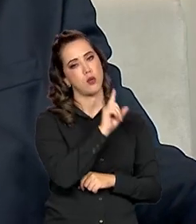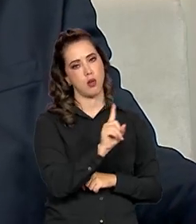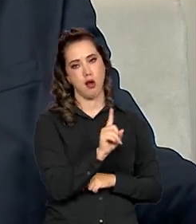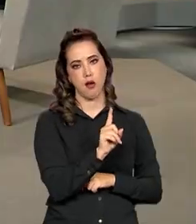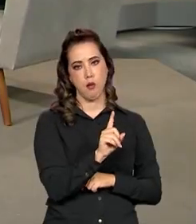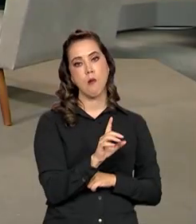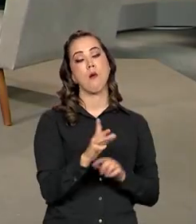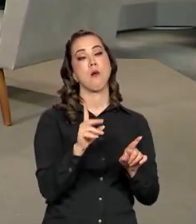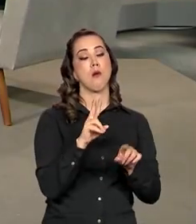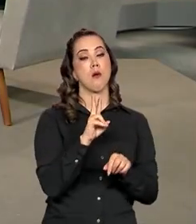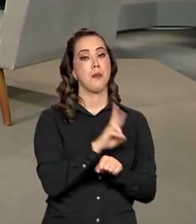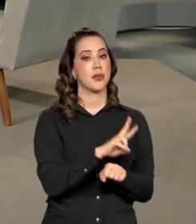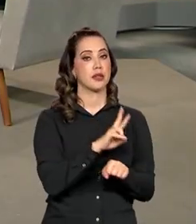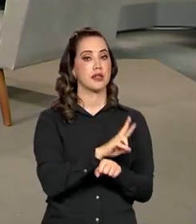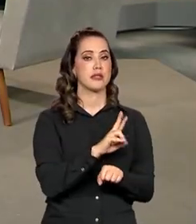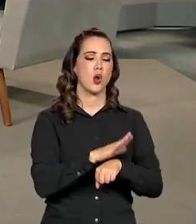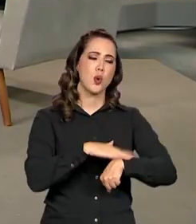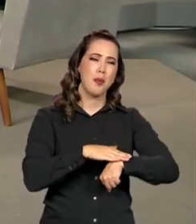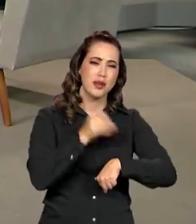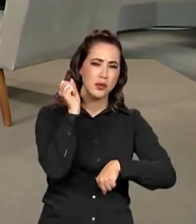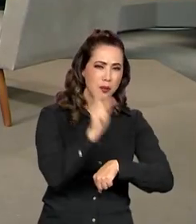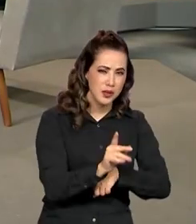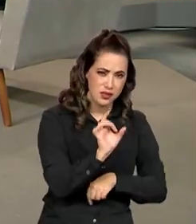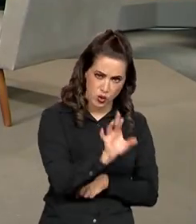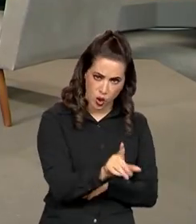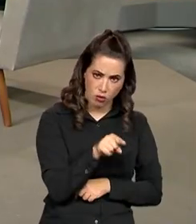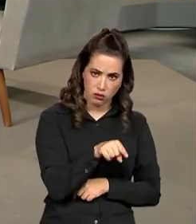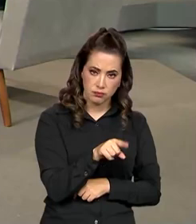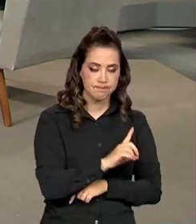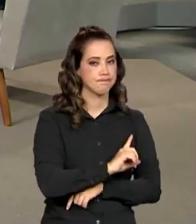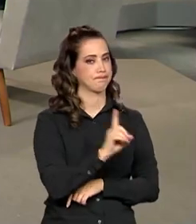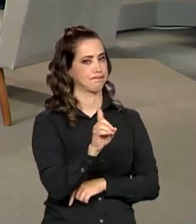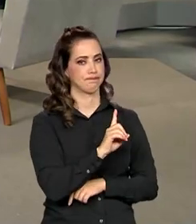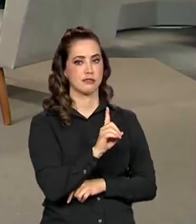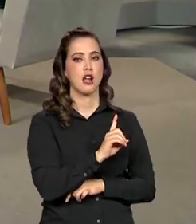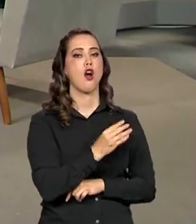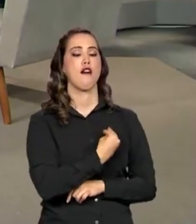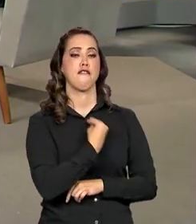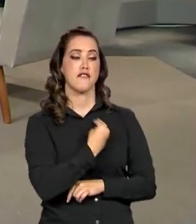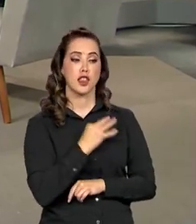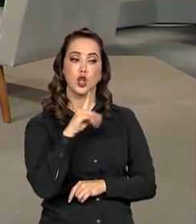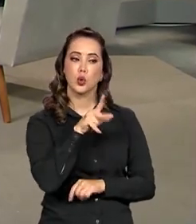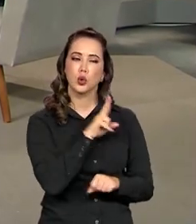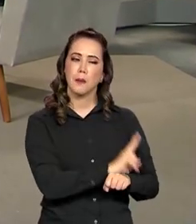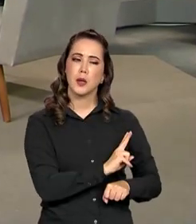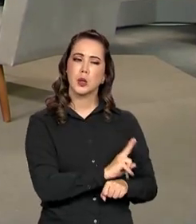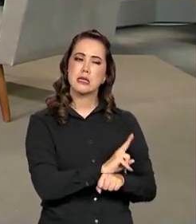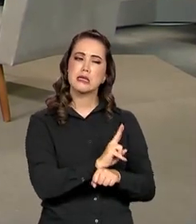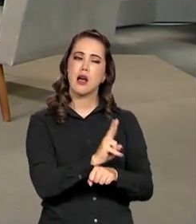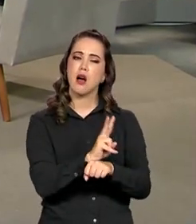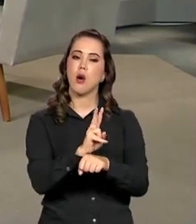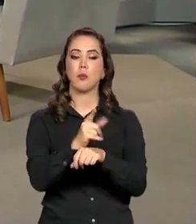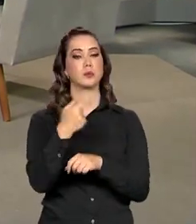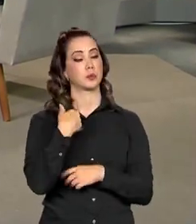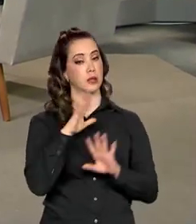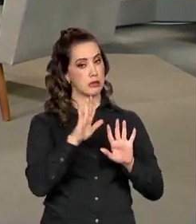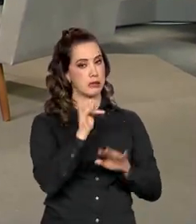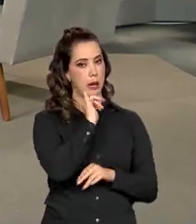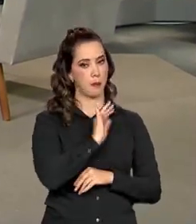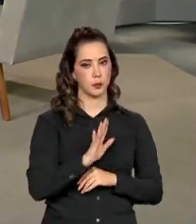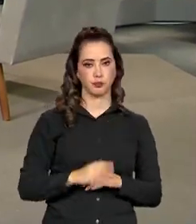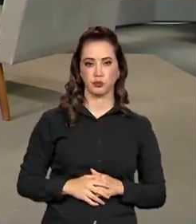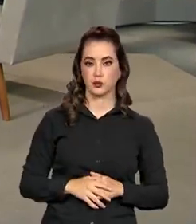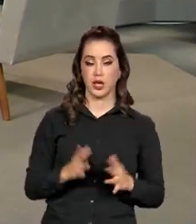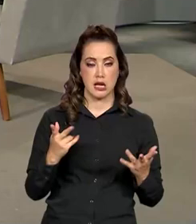não traz a proteção somente na aposentadoria. Ela traz a proteção durante a vida toda dessa pessoa. Vamos imaginar, porque